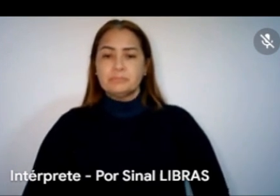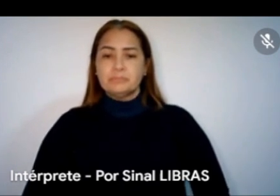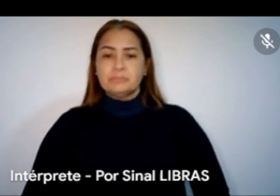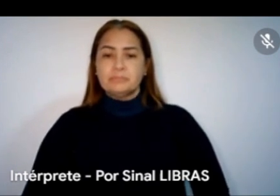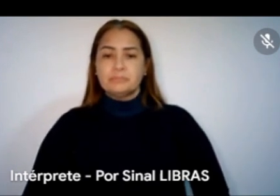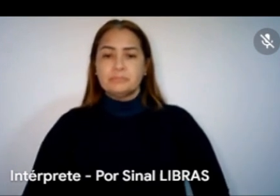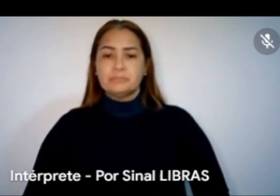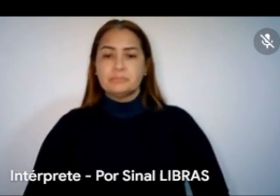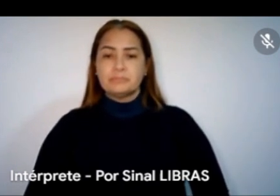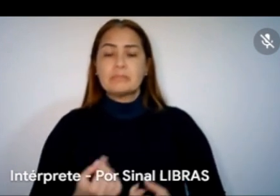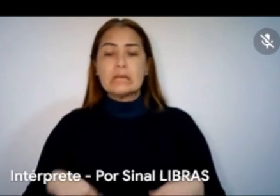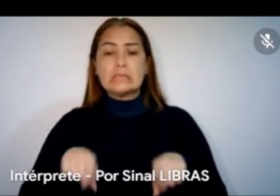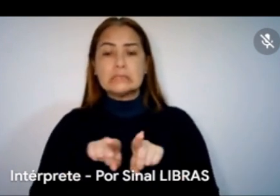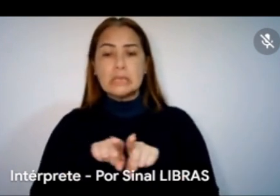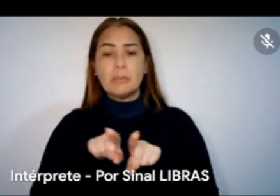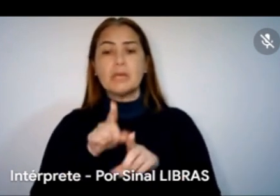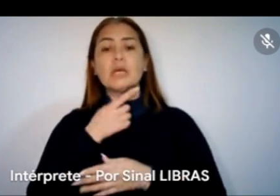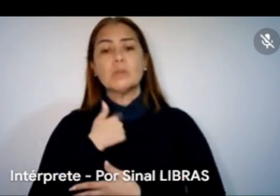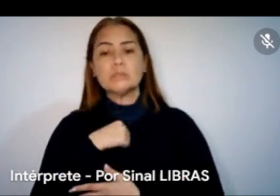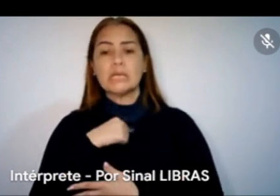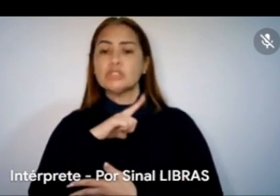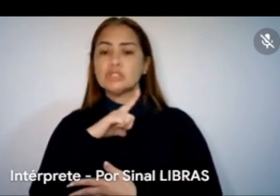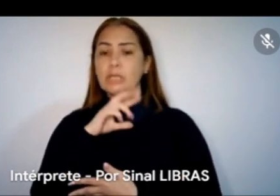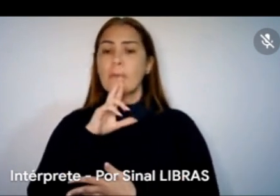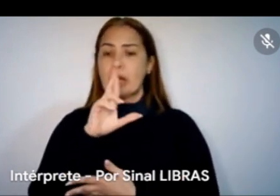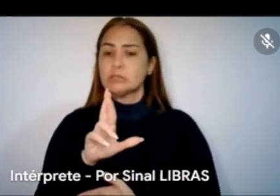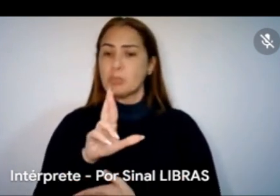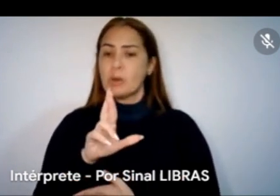E gostaria de uma resposta dos representantes da...